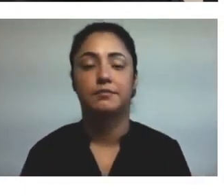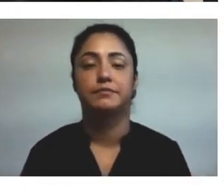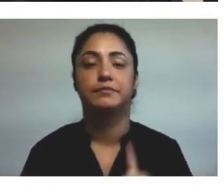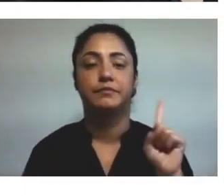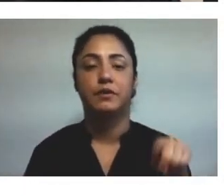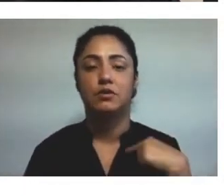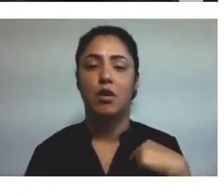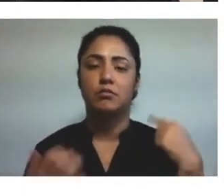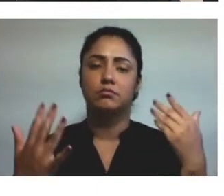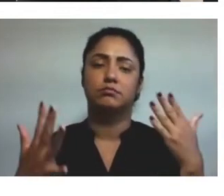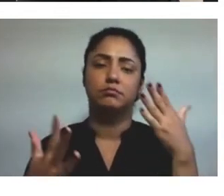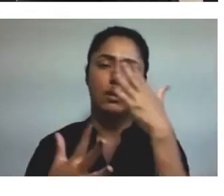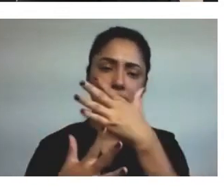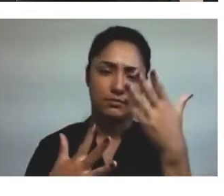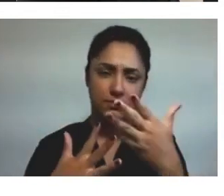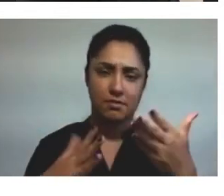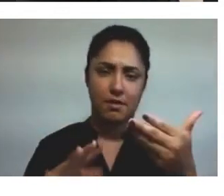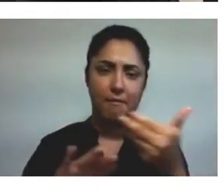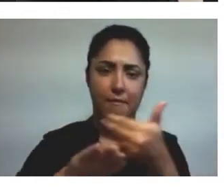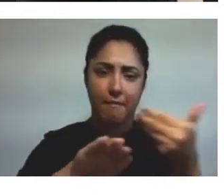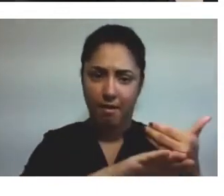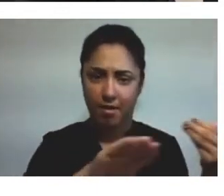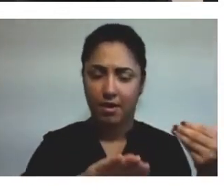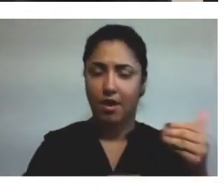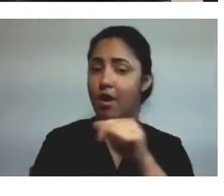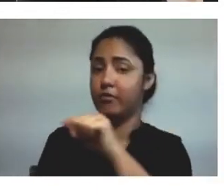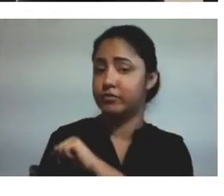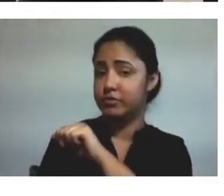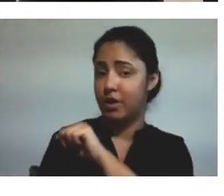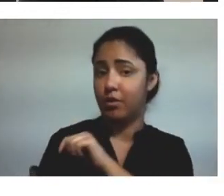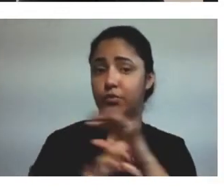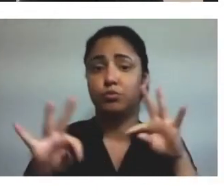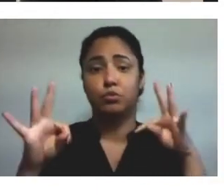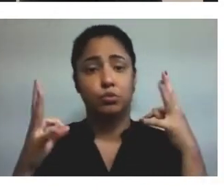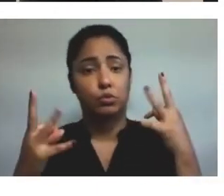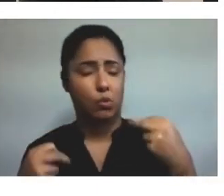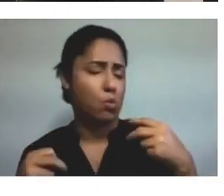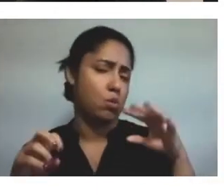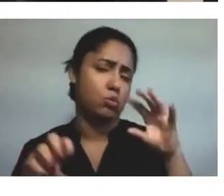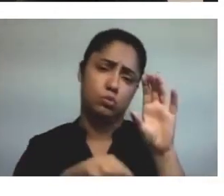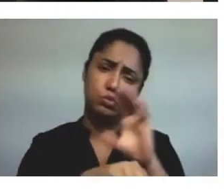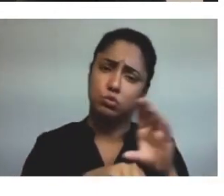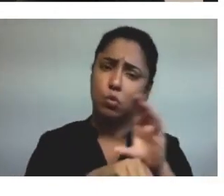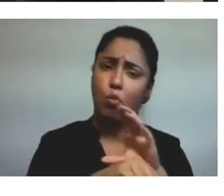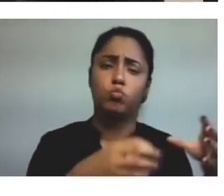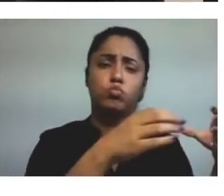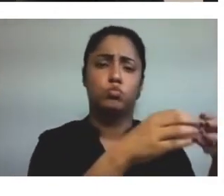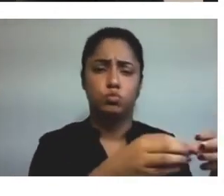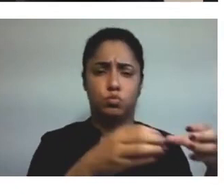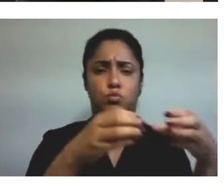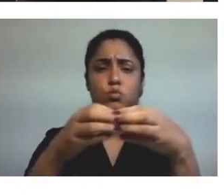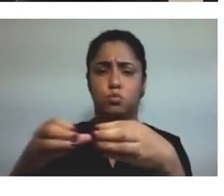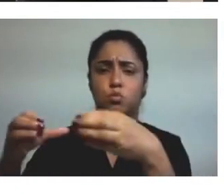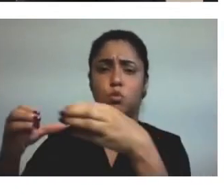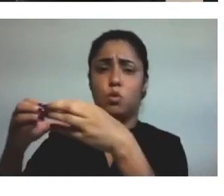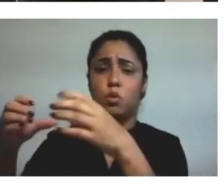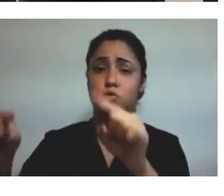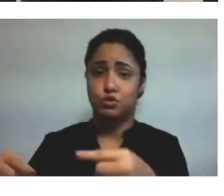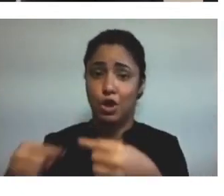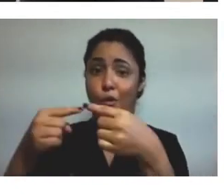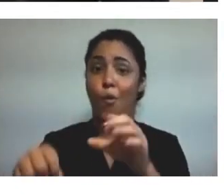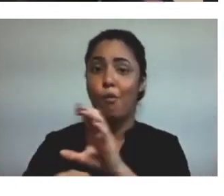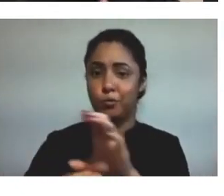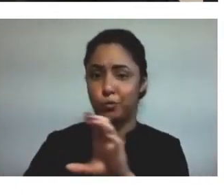os alunos, né? Do campus, né? Todos os alunos de todos os cursos em equipes, conforme os cursos ofertados pela